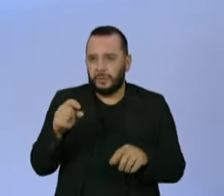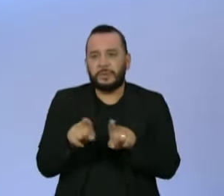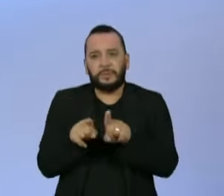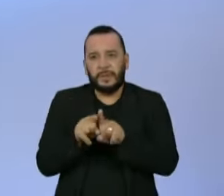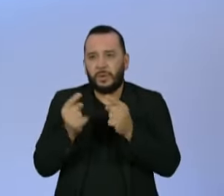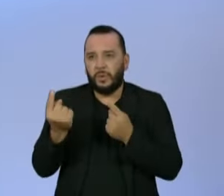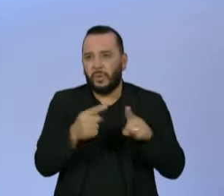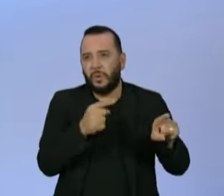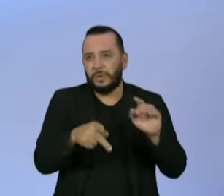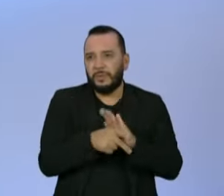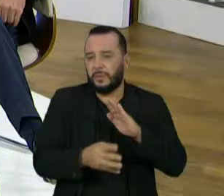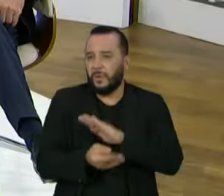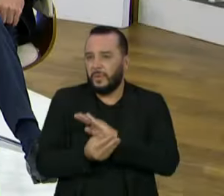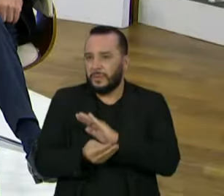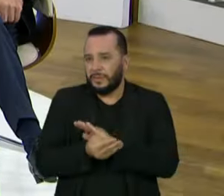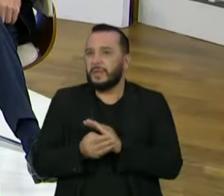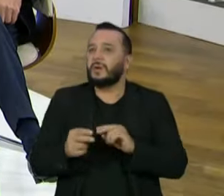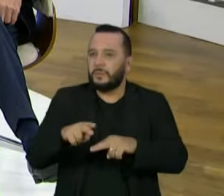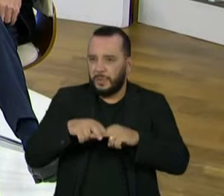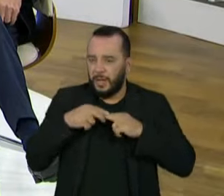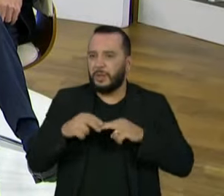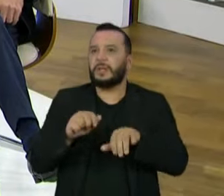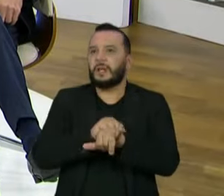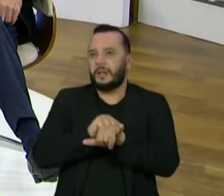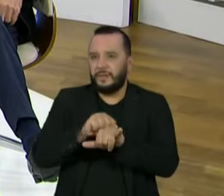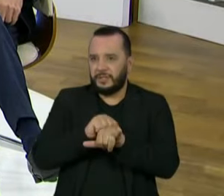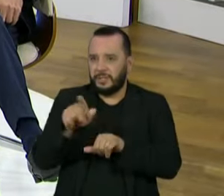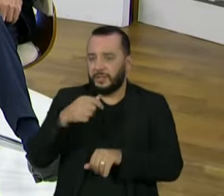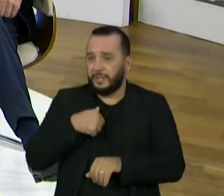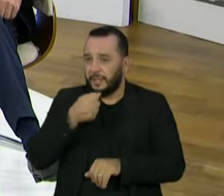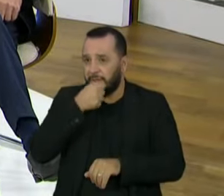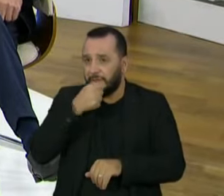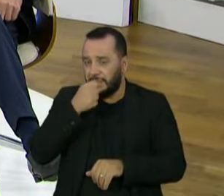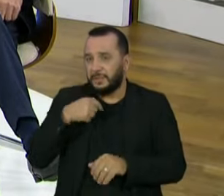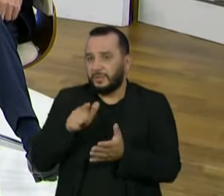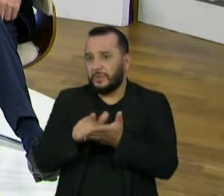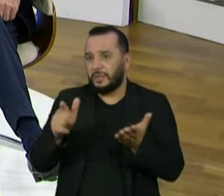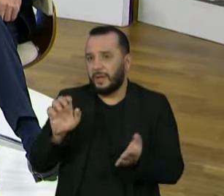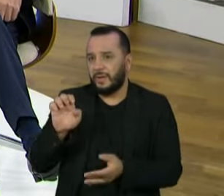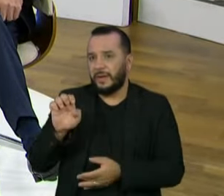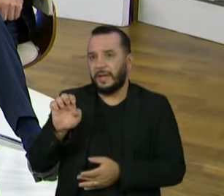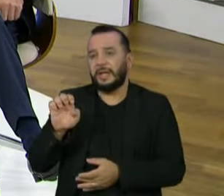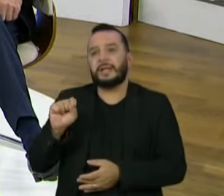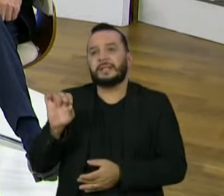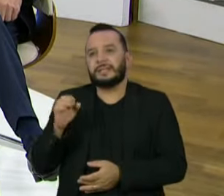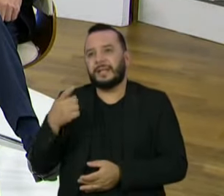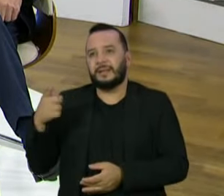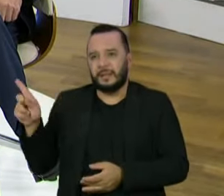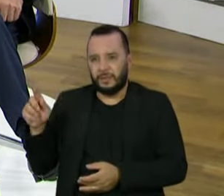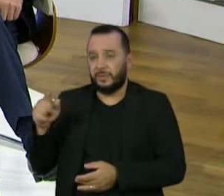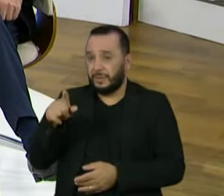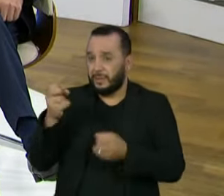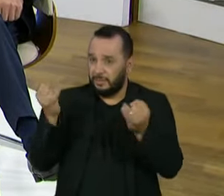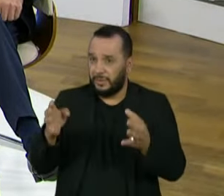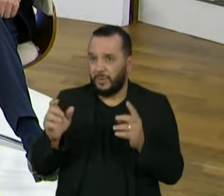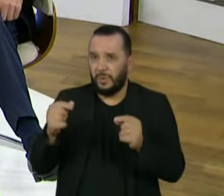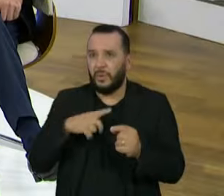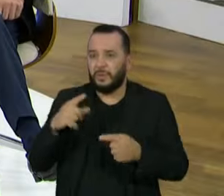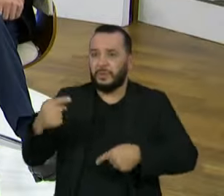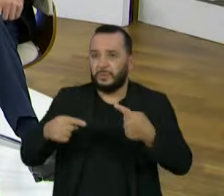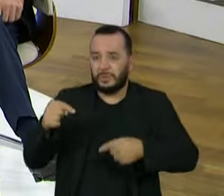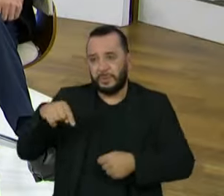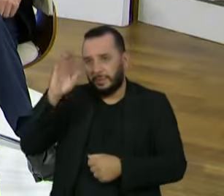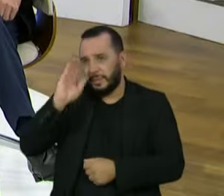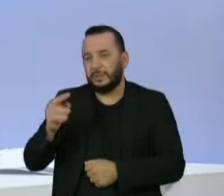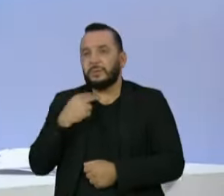naquela ambiência da Operação Lava Jato. Em entrevista ao Estadão, senador Alessandro disse que a discussão no Brasil não pode ser entre quem